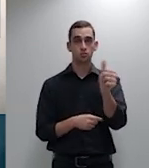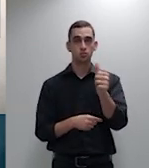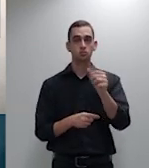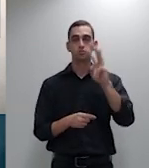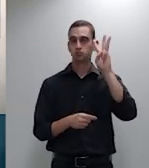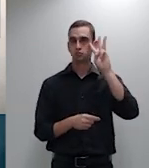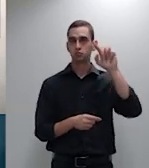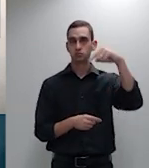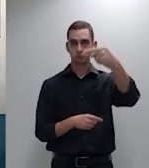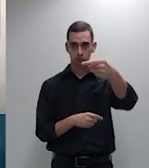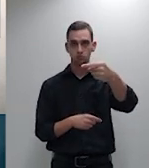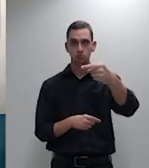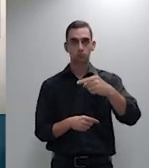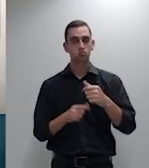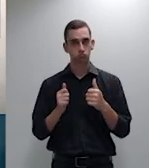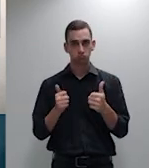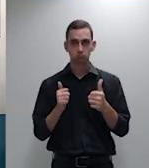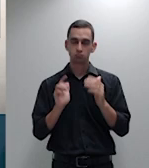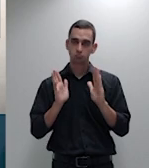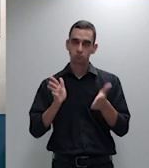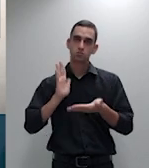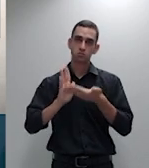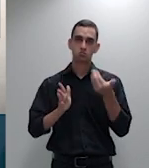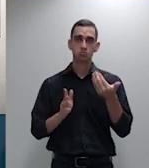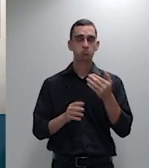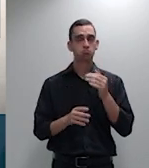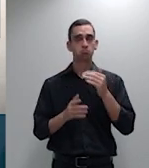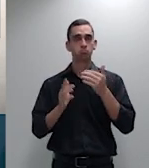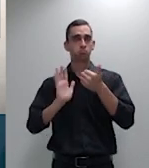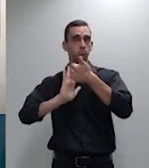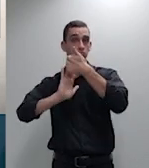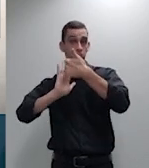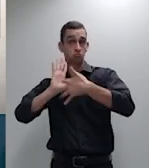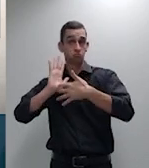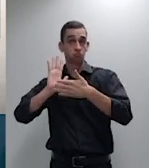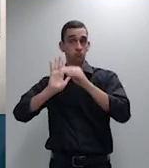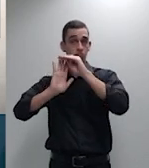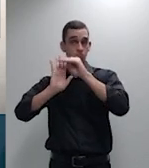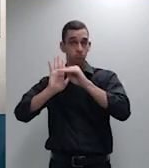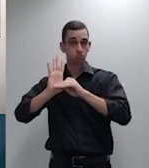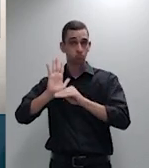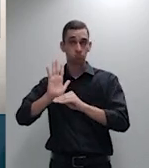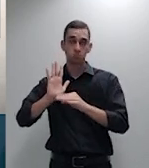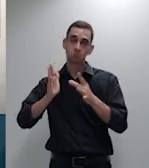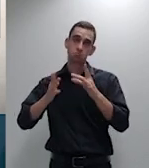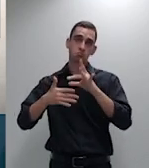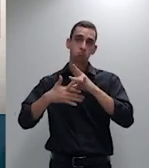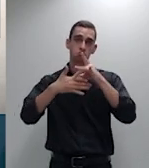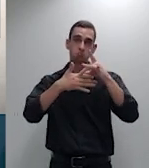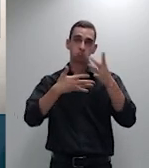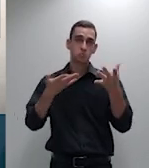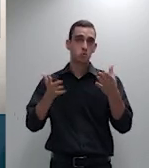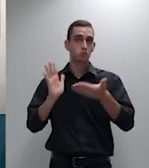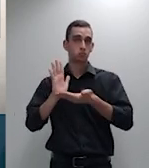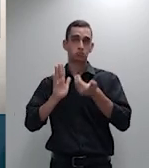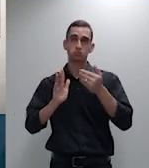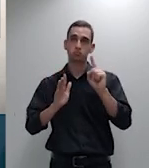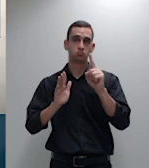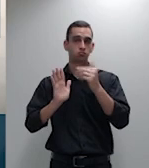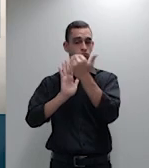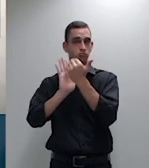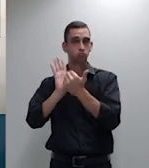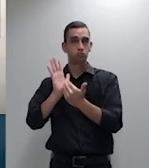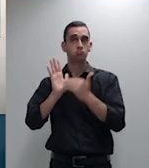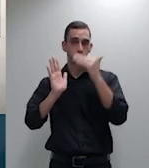adiado, então. Fora daí, presidente, eu não tenho mais nenhum outro destaque, o adiamento. Estou de acordo com a listagem que recebi.